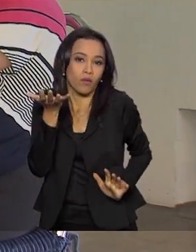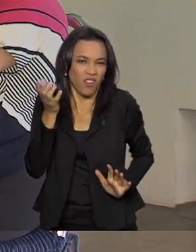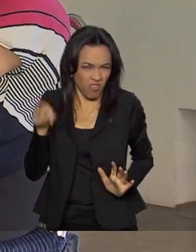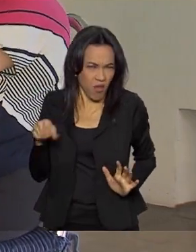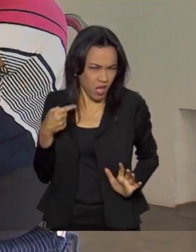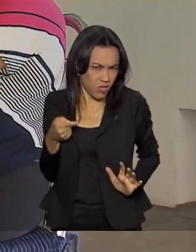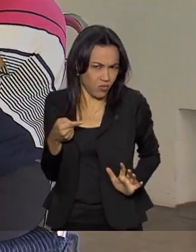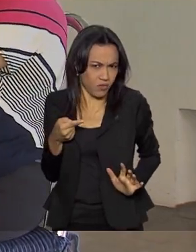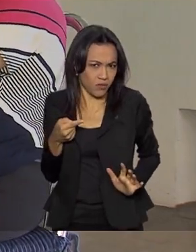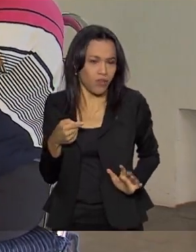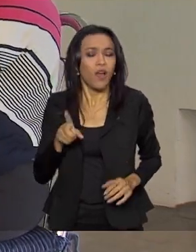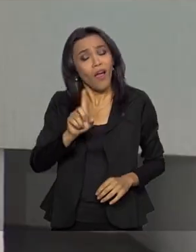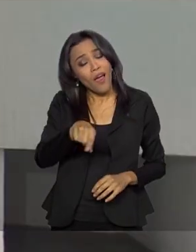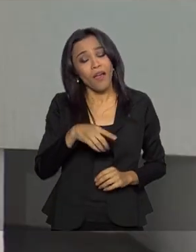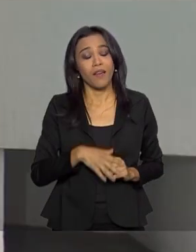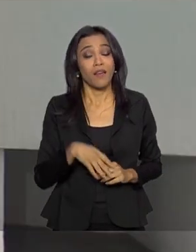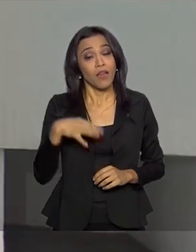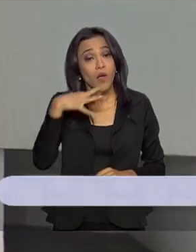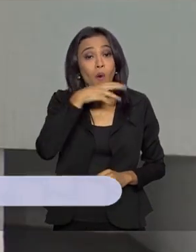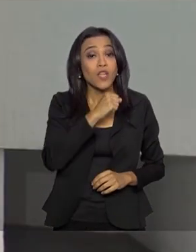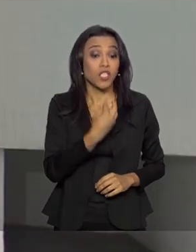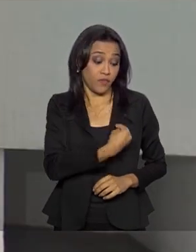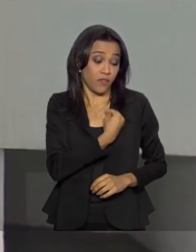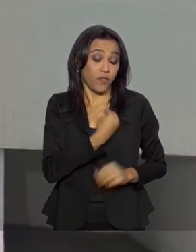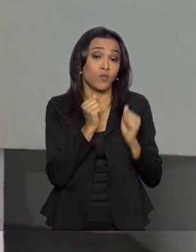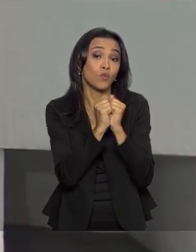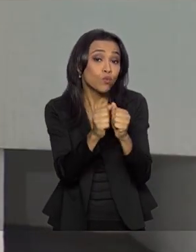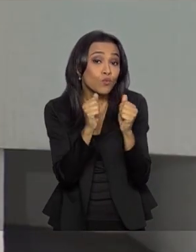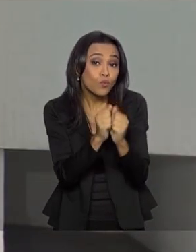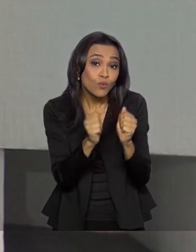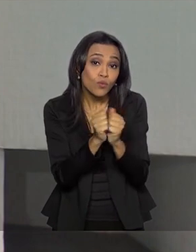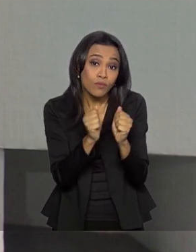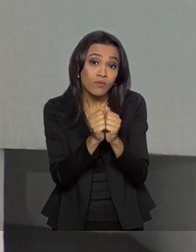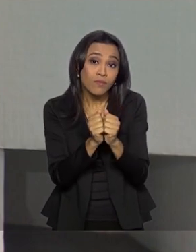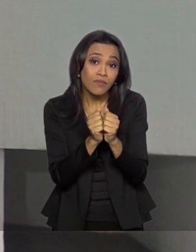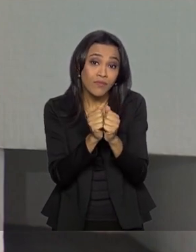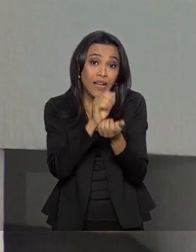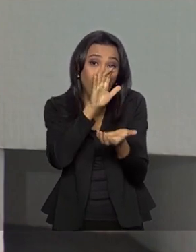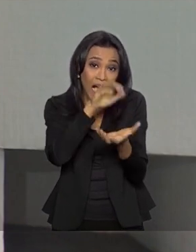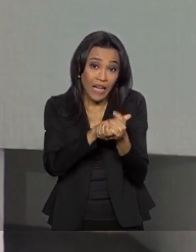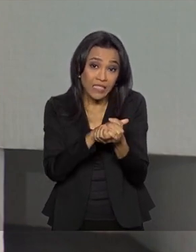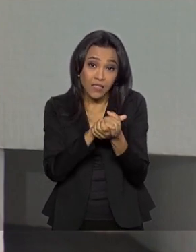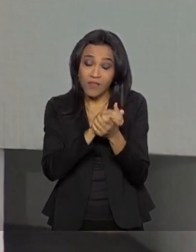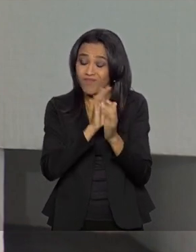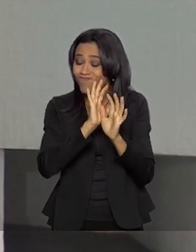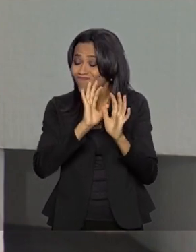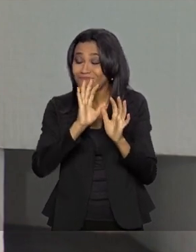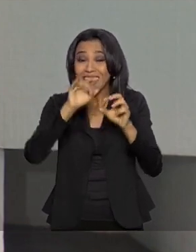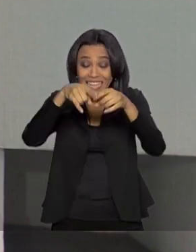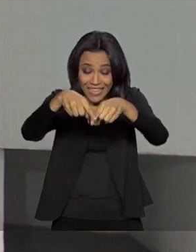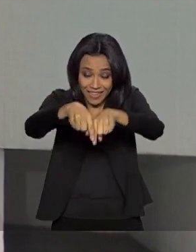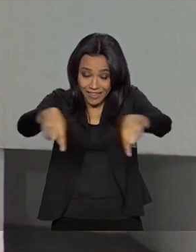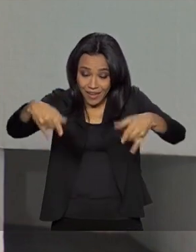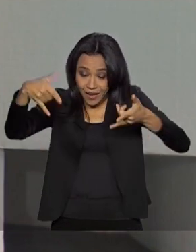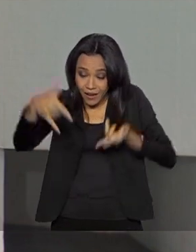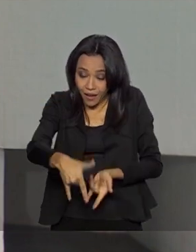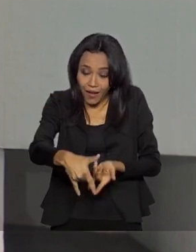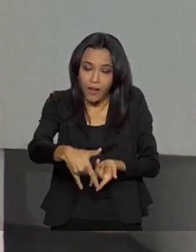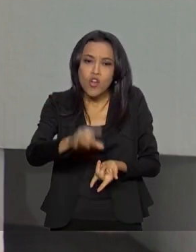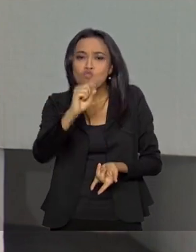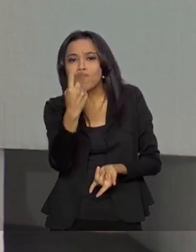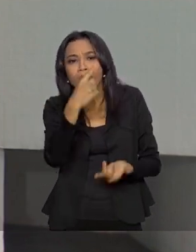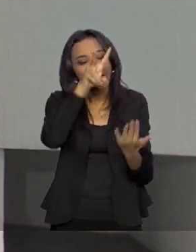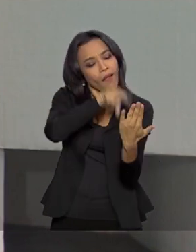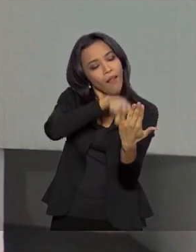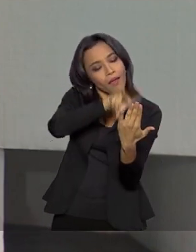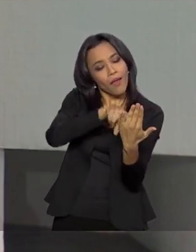assim? É, porque eu acho que a gente viver junto é péssimo. Dividir quarto. um quer ler, o